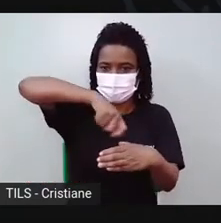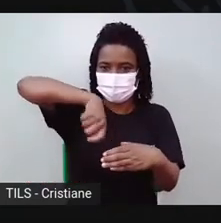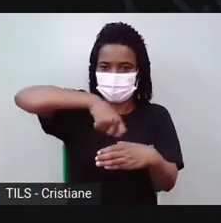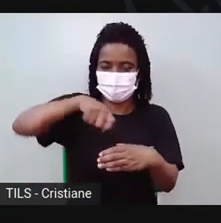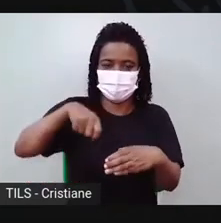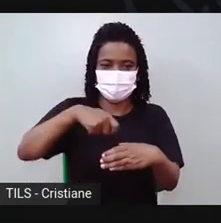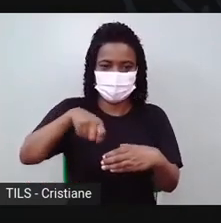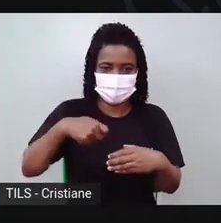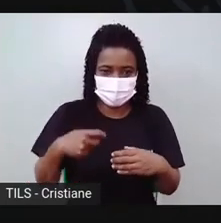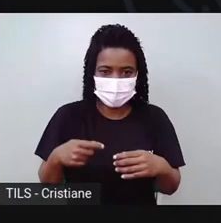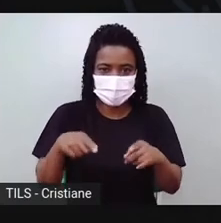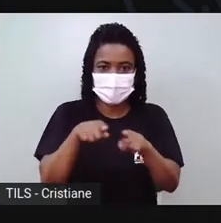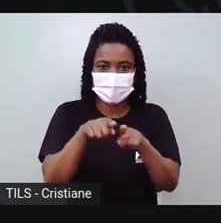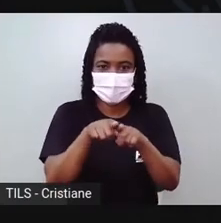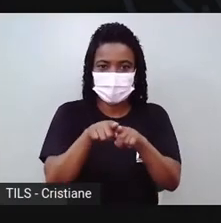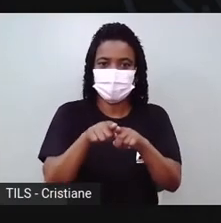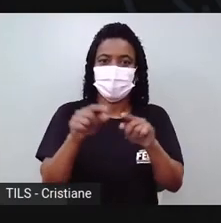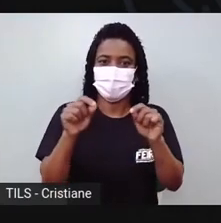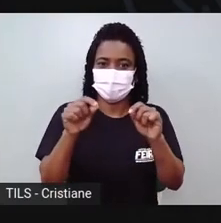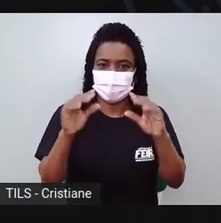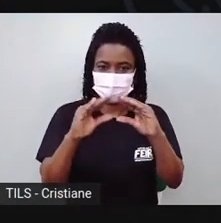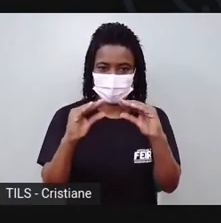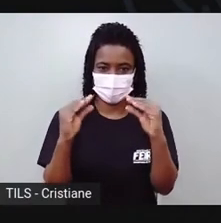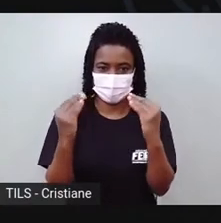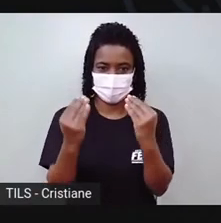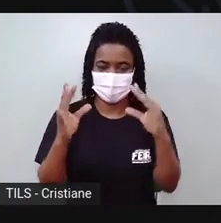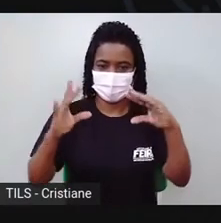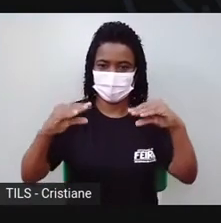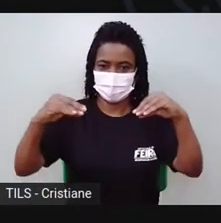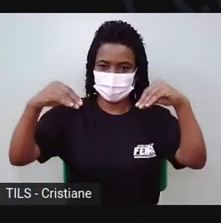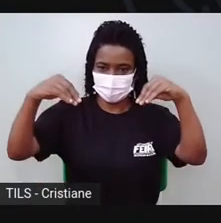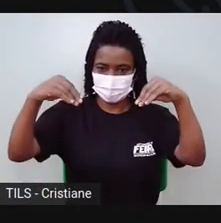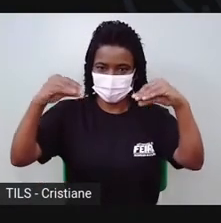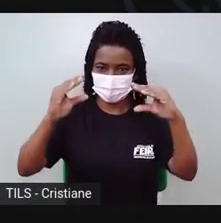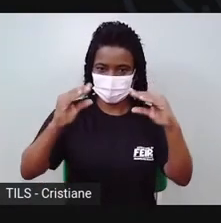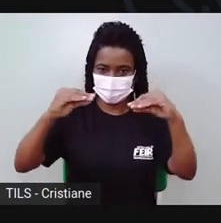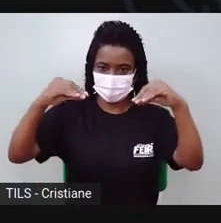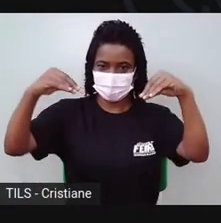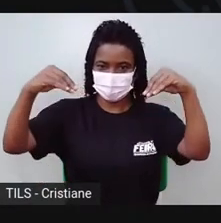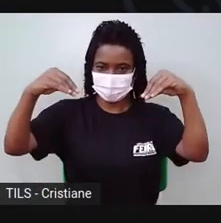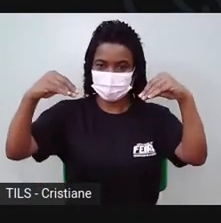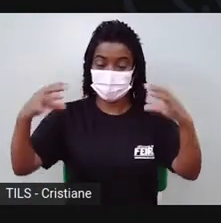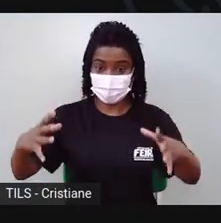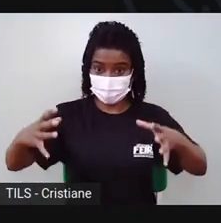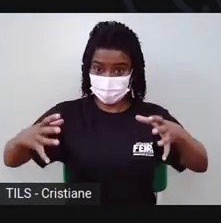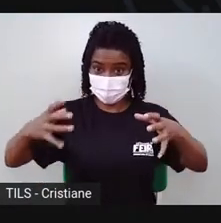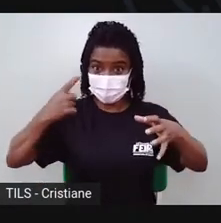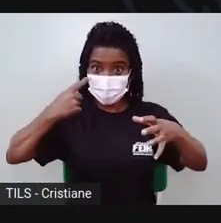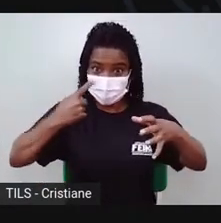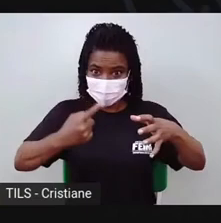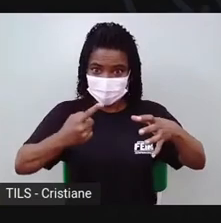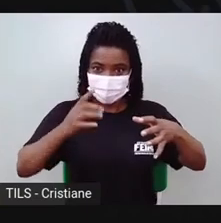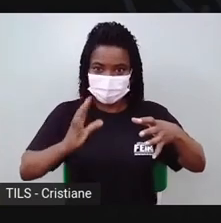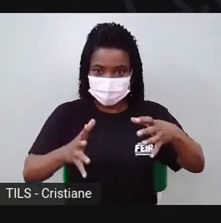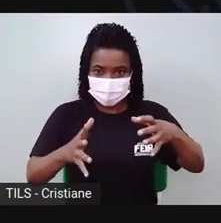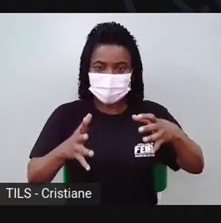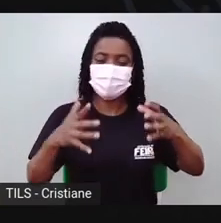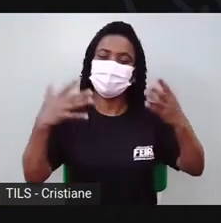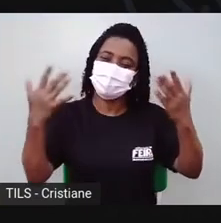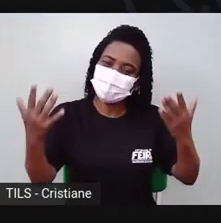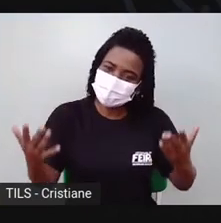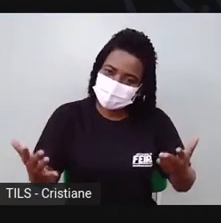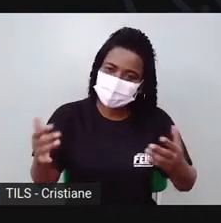dessa daqui com alcinha do lado, eu acho que vocês já viram dela bem grande. Aí elas fazem e